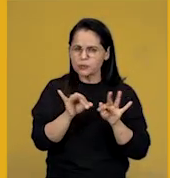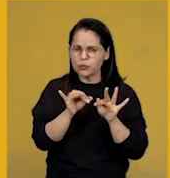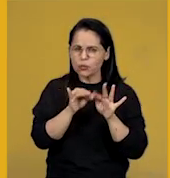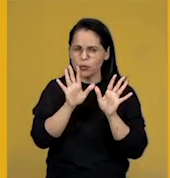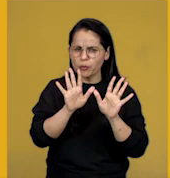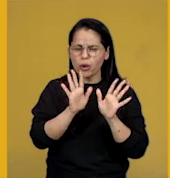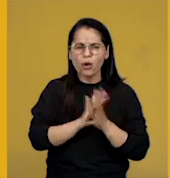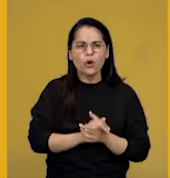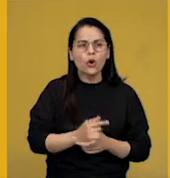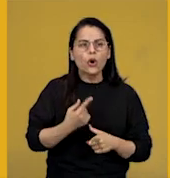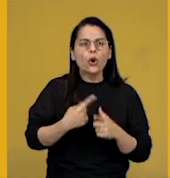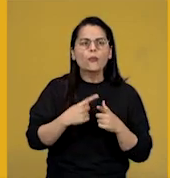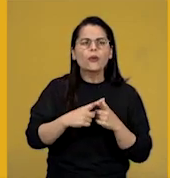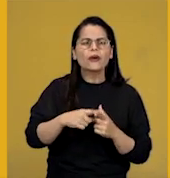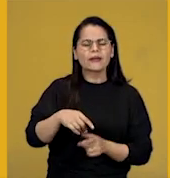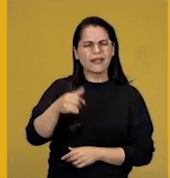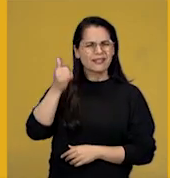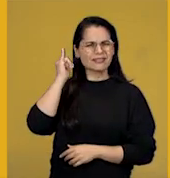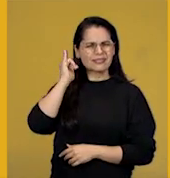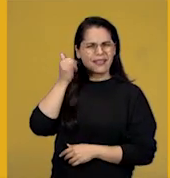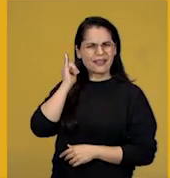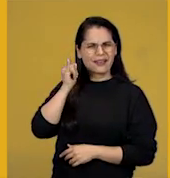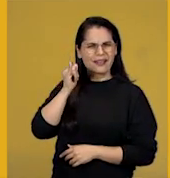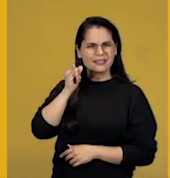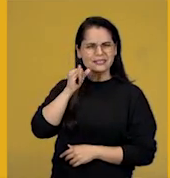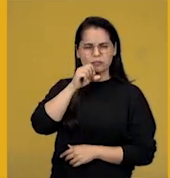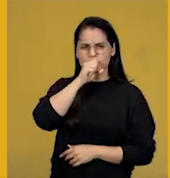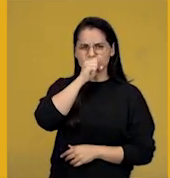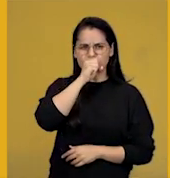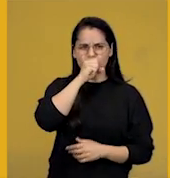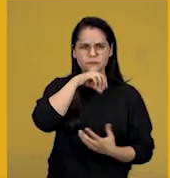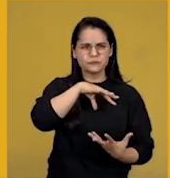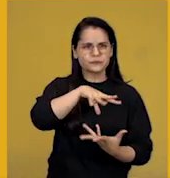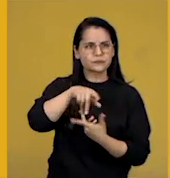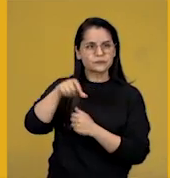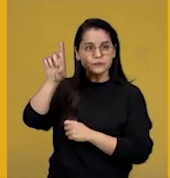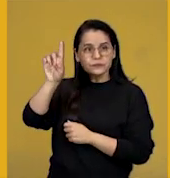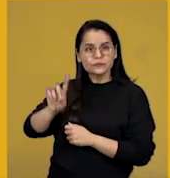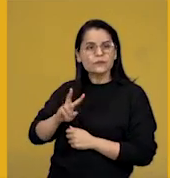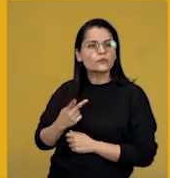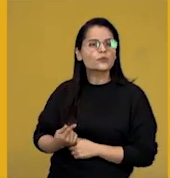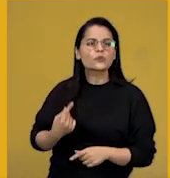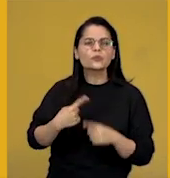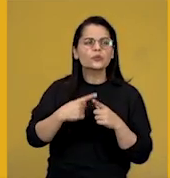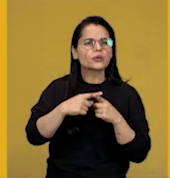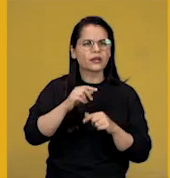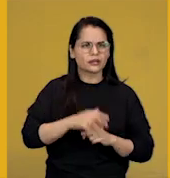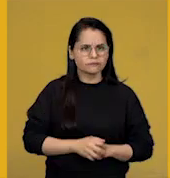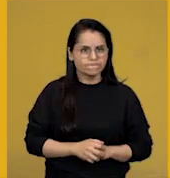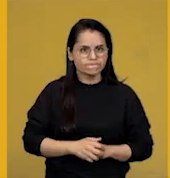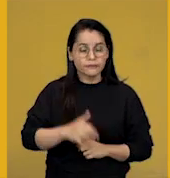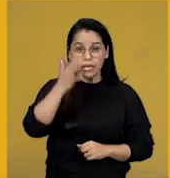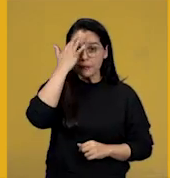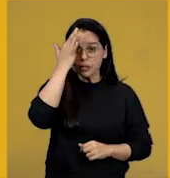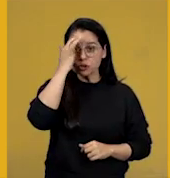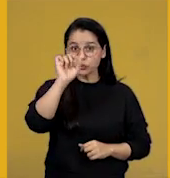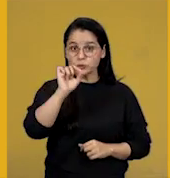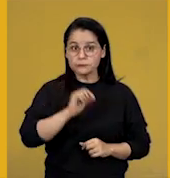Por que que chama declaração universal dos direitos humanos? Imagina o seguinte,